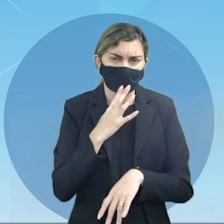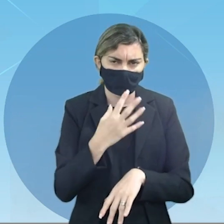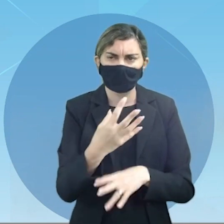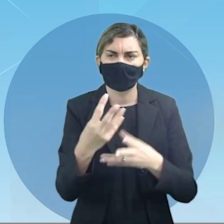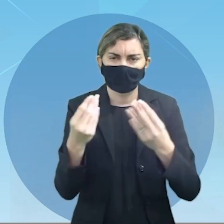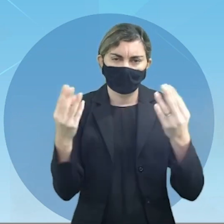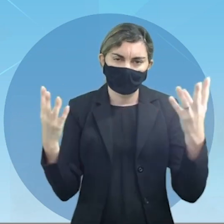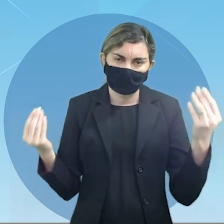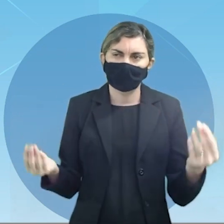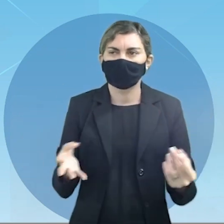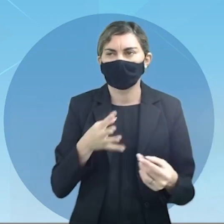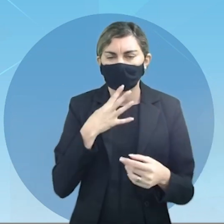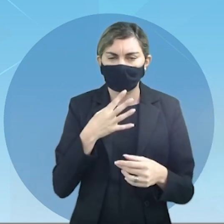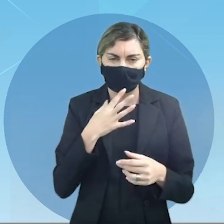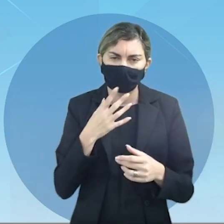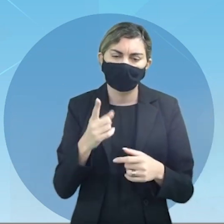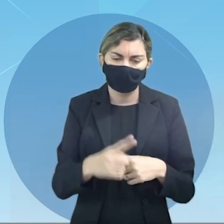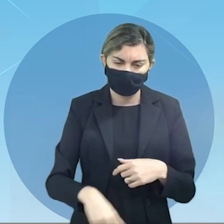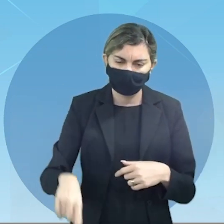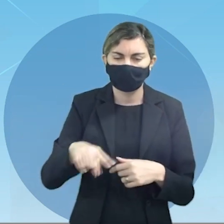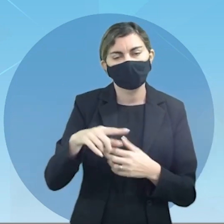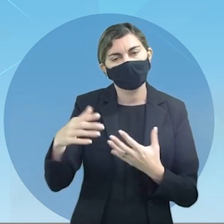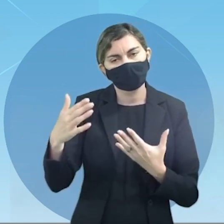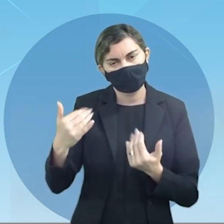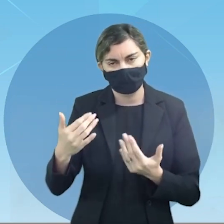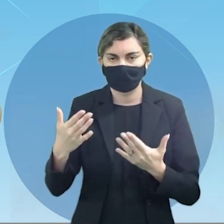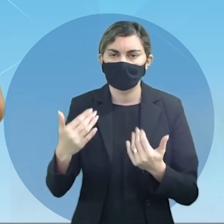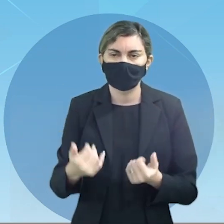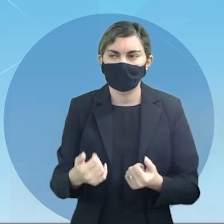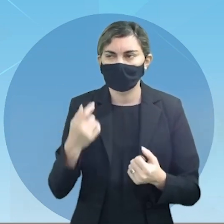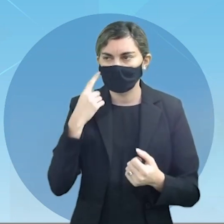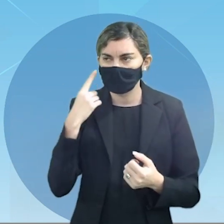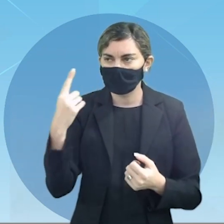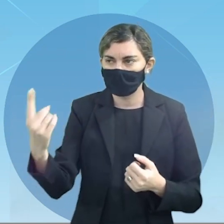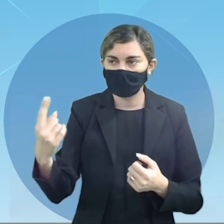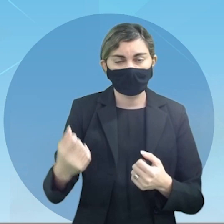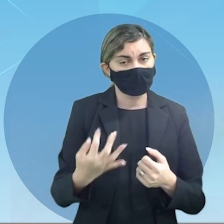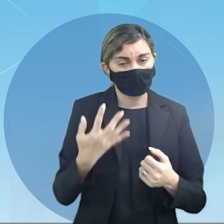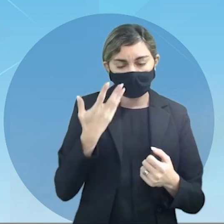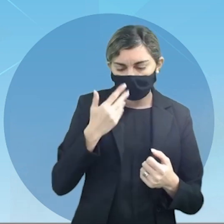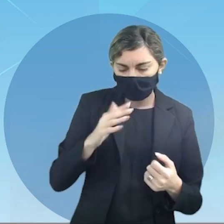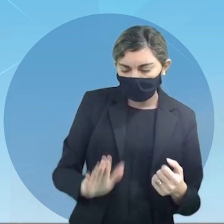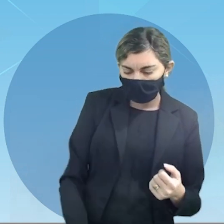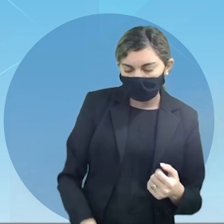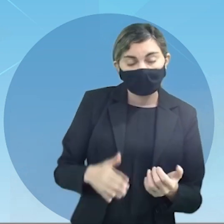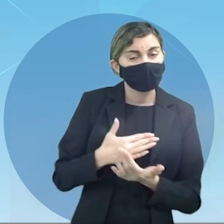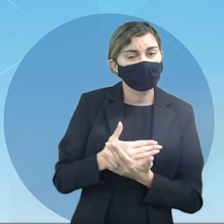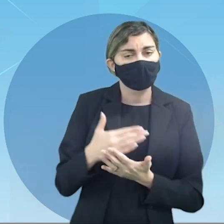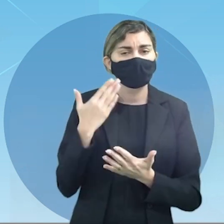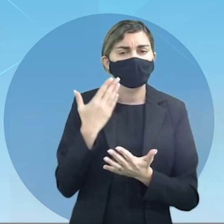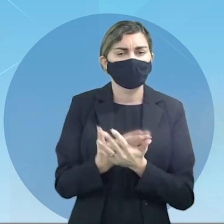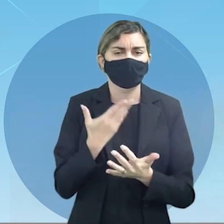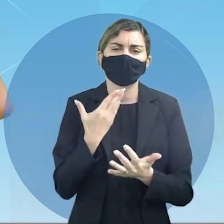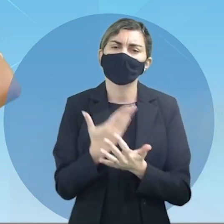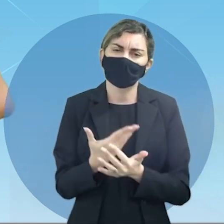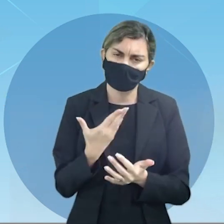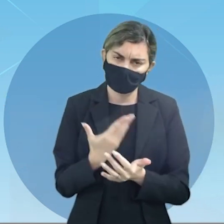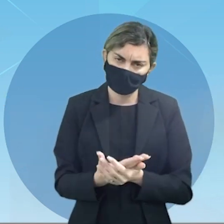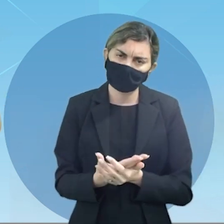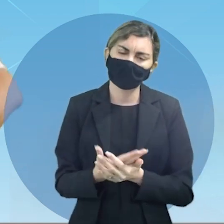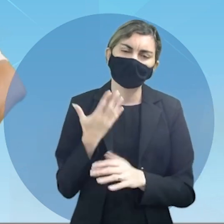delas claro que o nosso jovem veja só ele quando criança começou a estudar essas